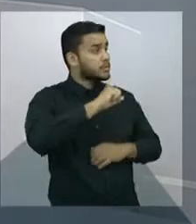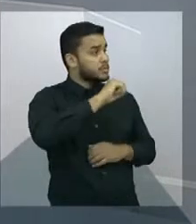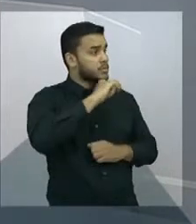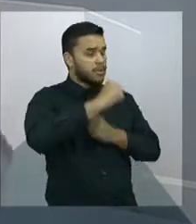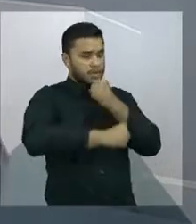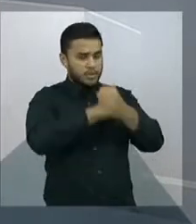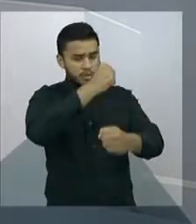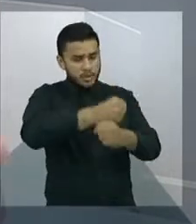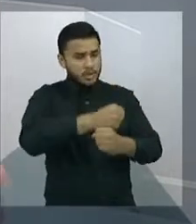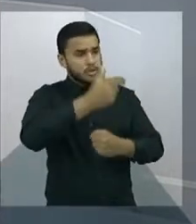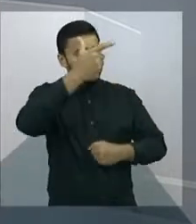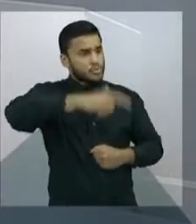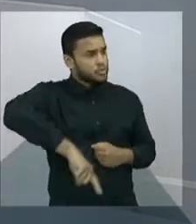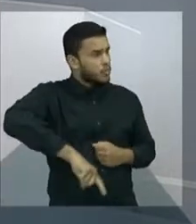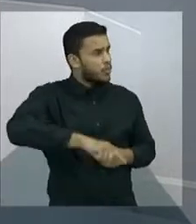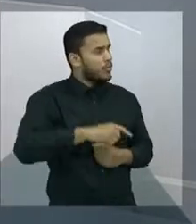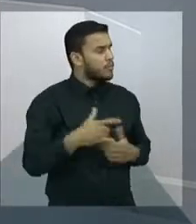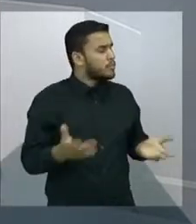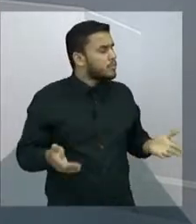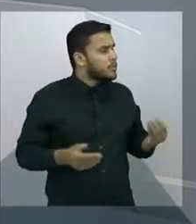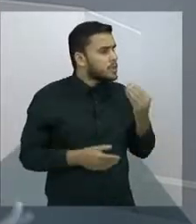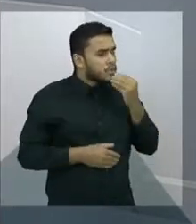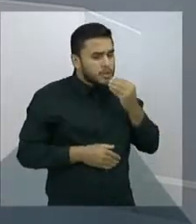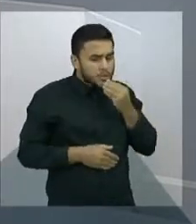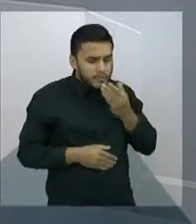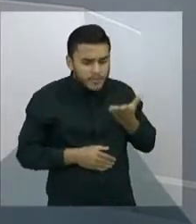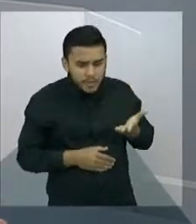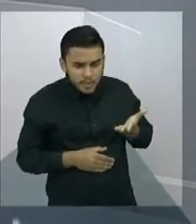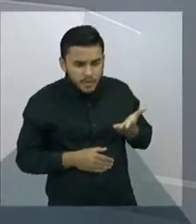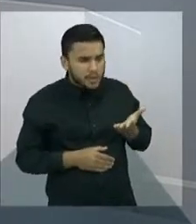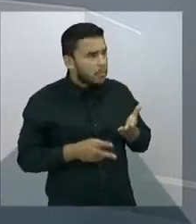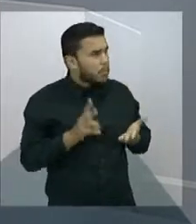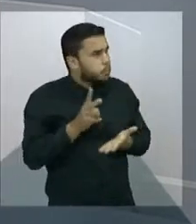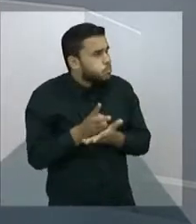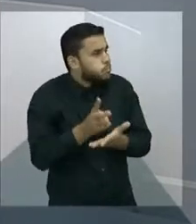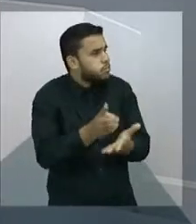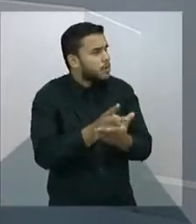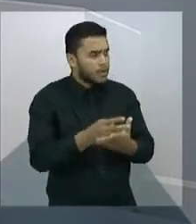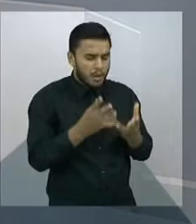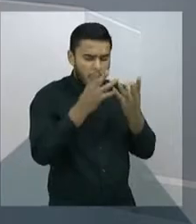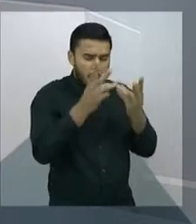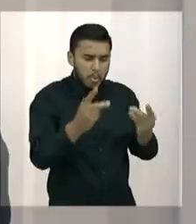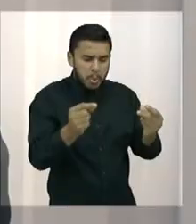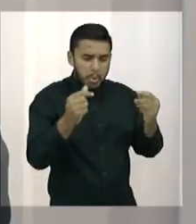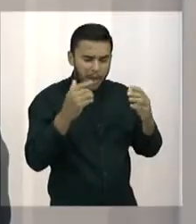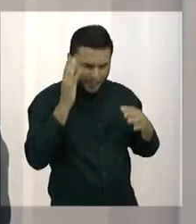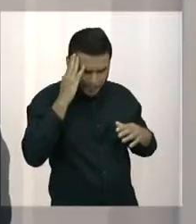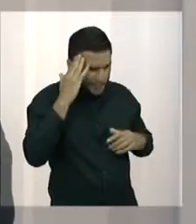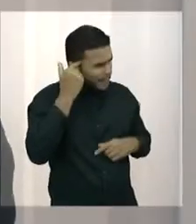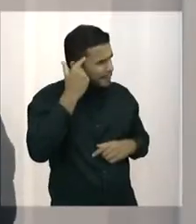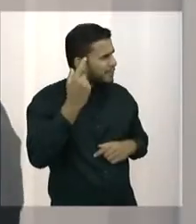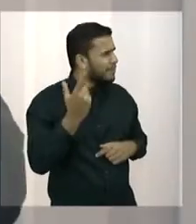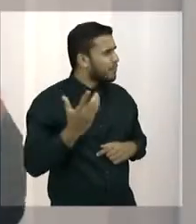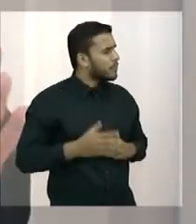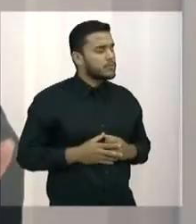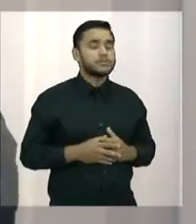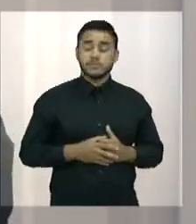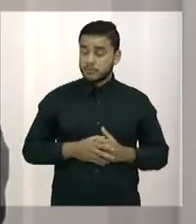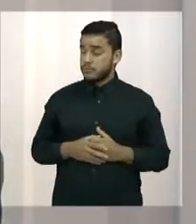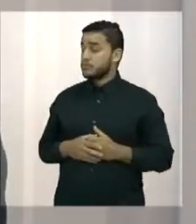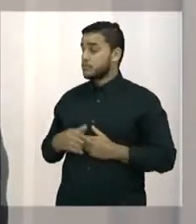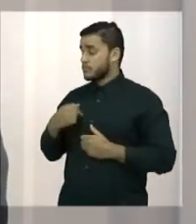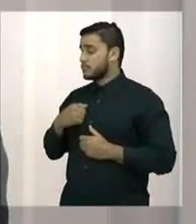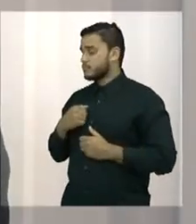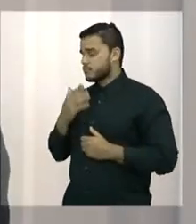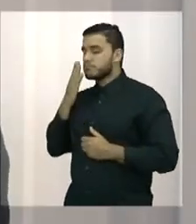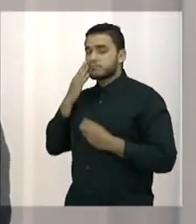os buracos. Quer dizer, deveria ter um prazo de validade, afinal de contas, é muito perecível isso. Olha, embora não seja a minha